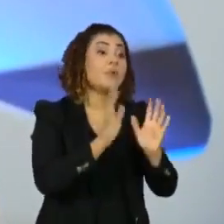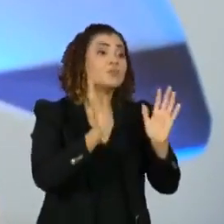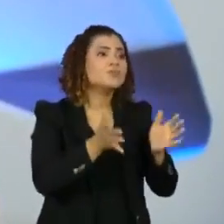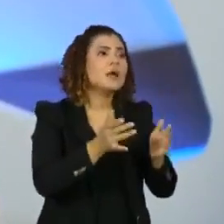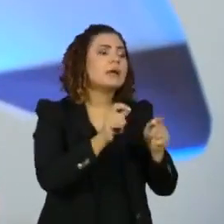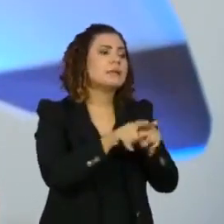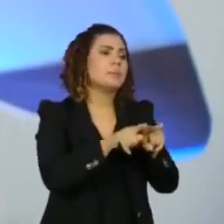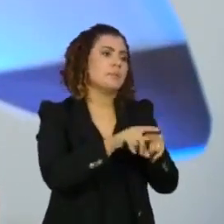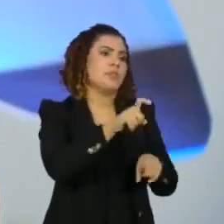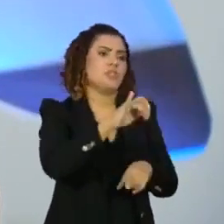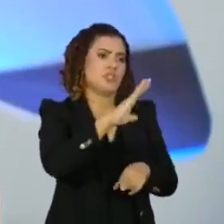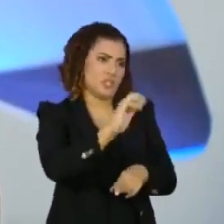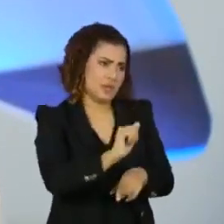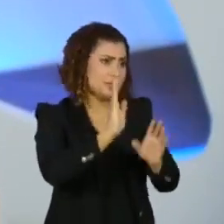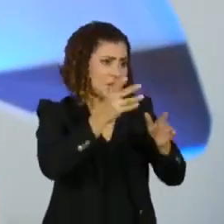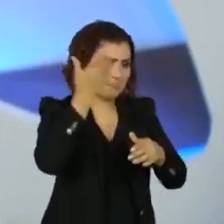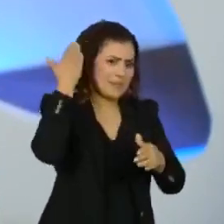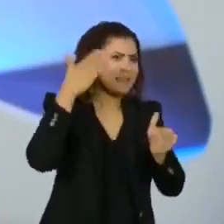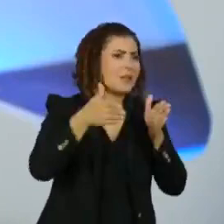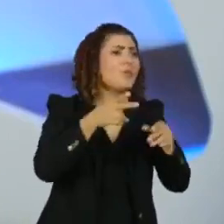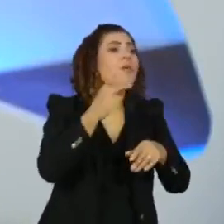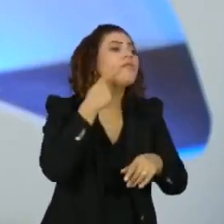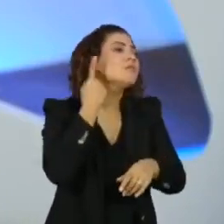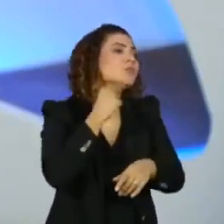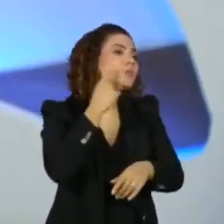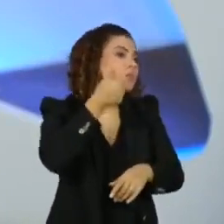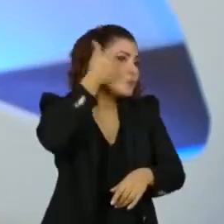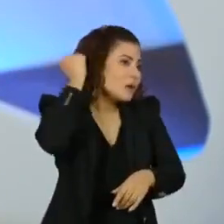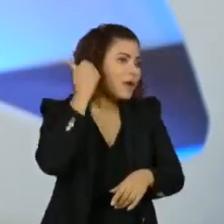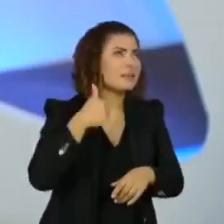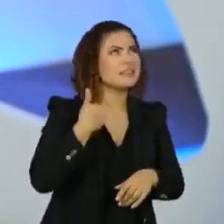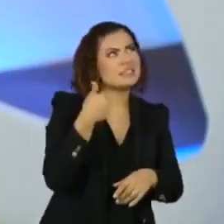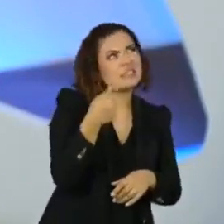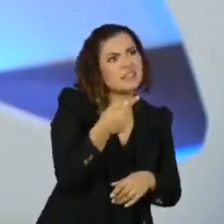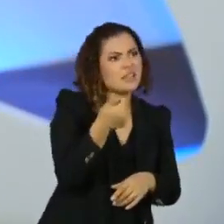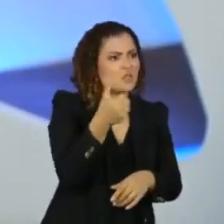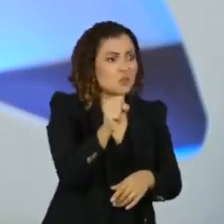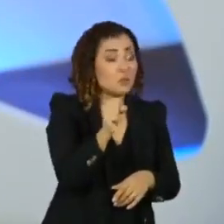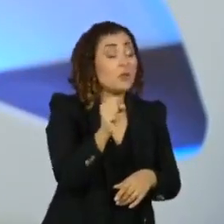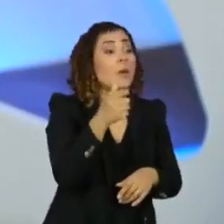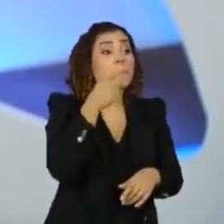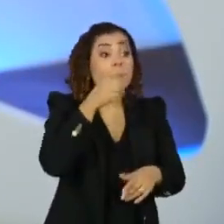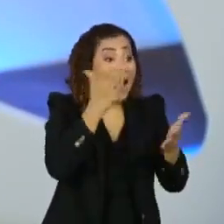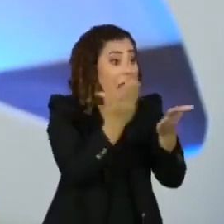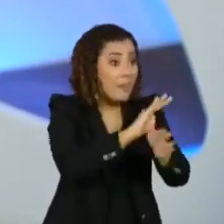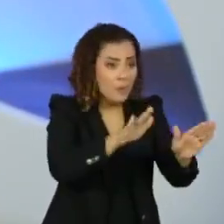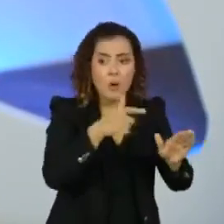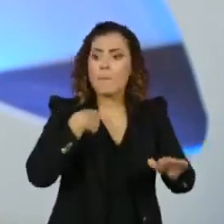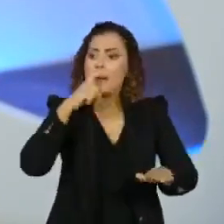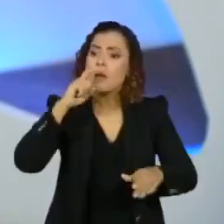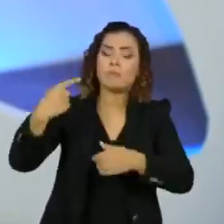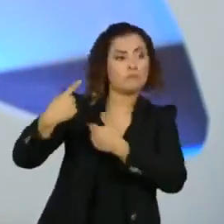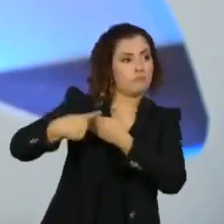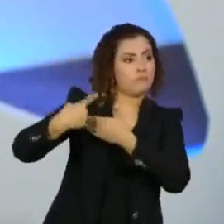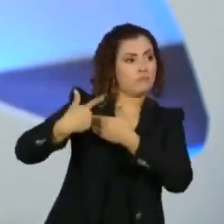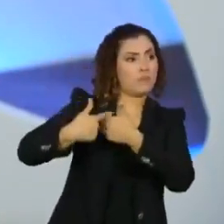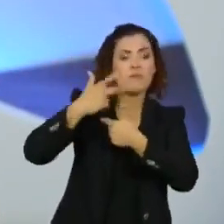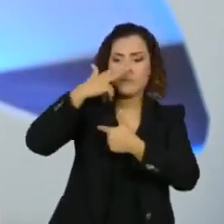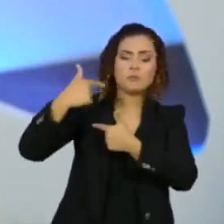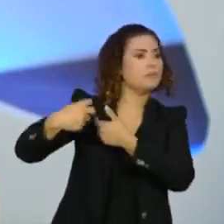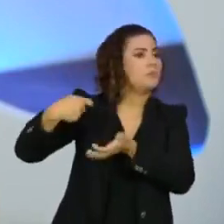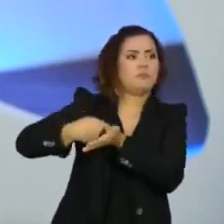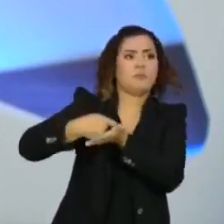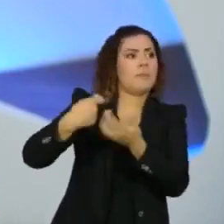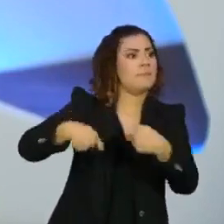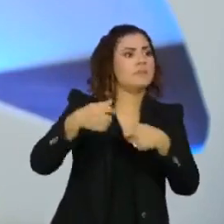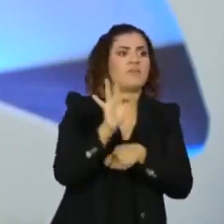era a Silva, né? Porque era bem na fase do vestibular, assim, 17. Quando acabou, tudo, meu pai falou, olha só, você vai ter que fazer uma faculdade. E não